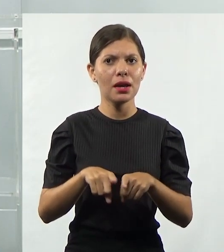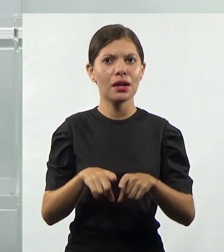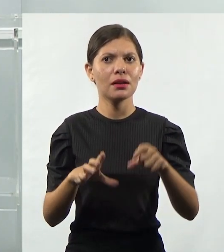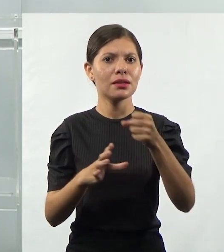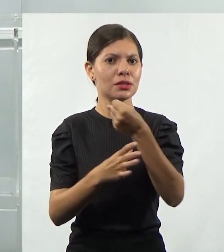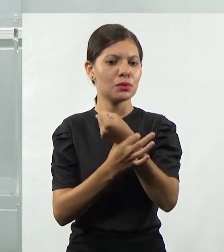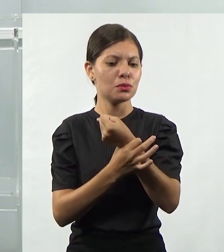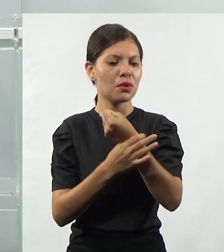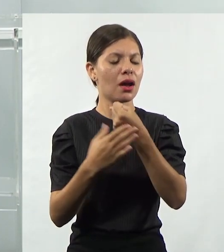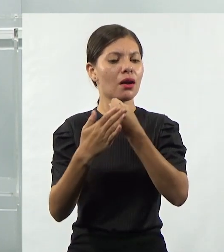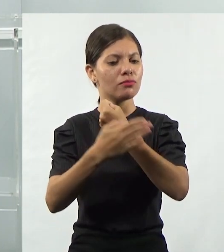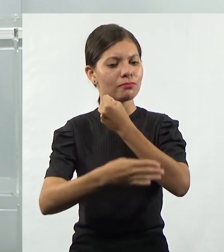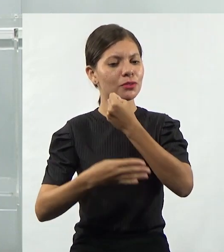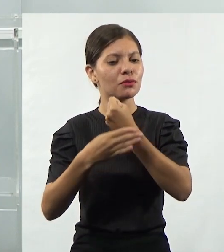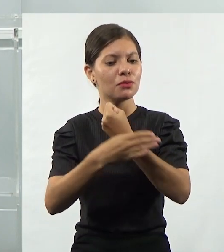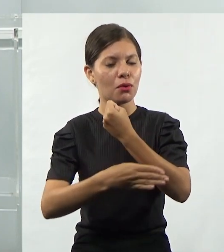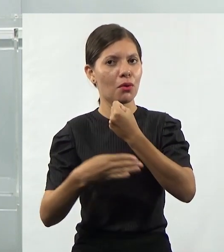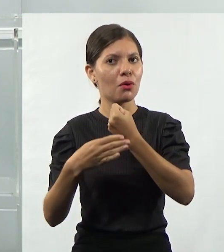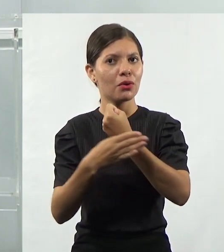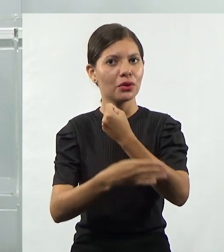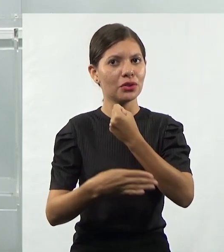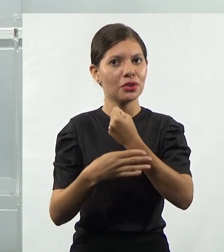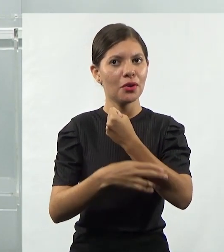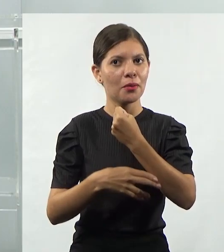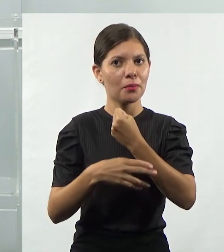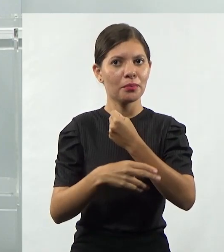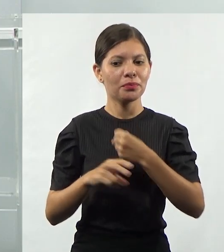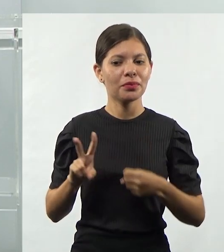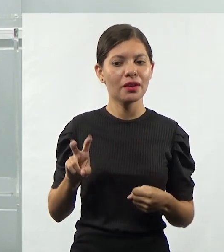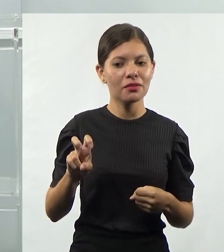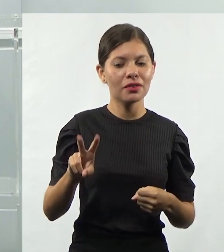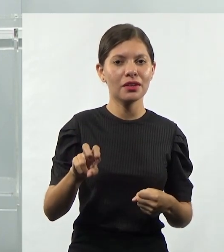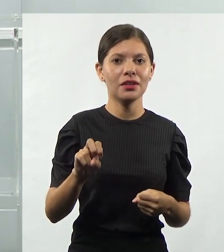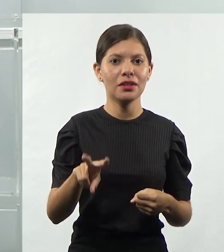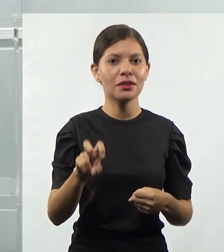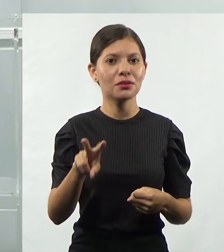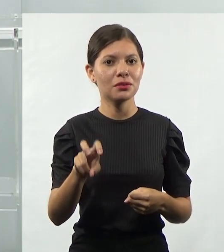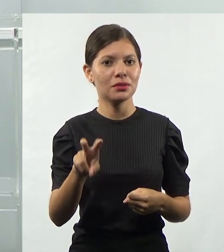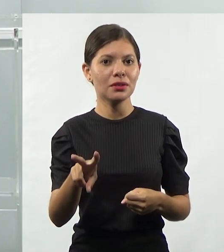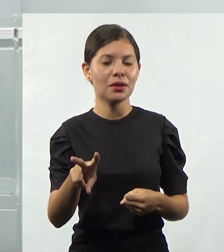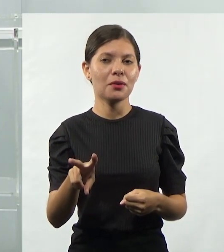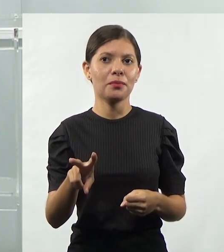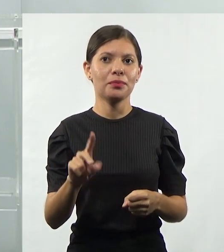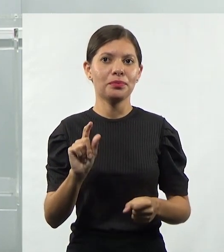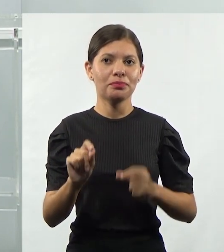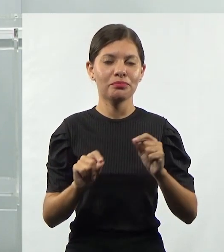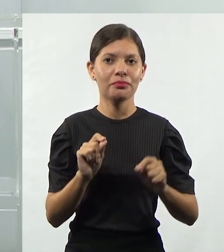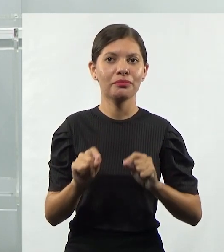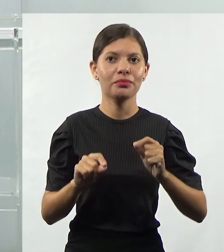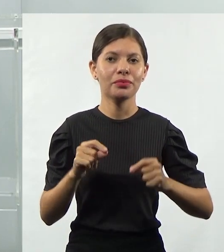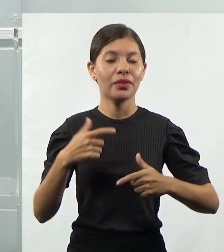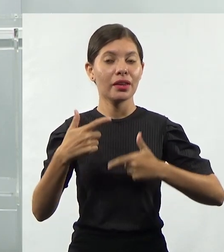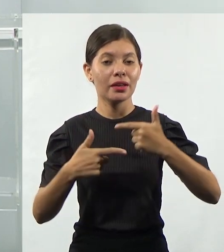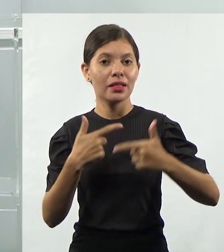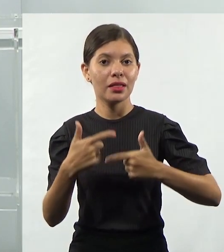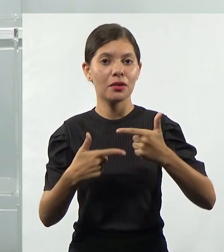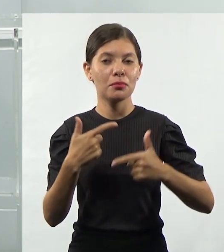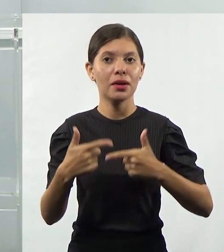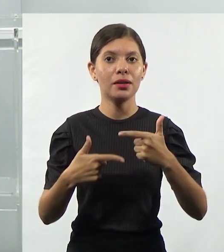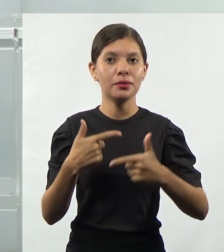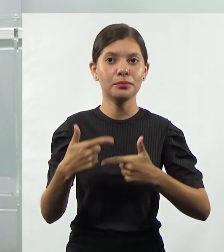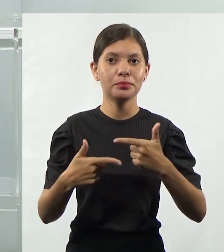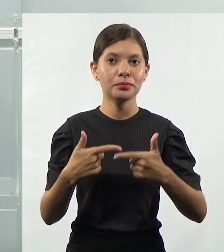contra ataques externos, né? Vírus, bactérias e tal. E trabalha também